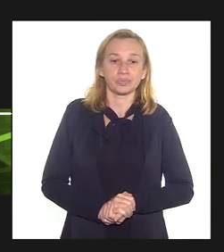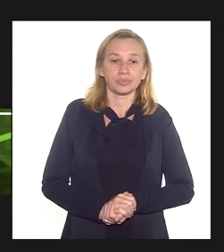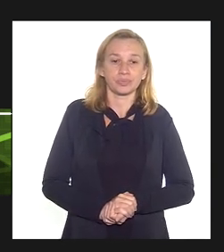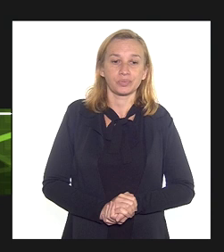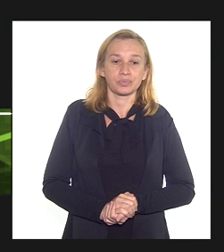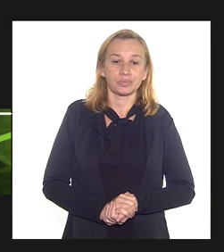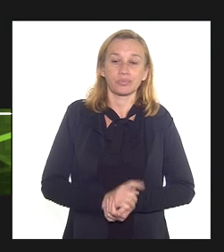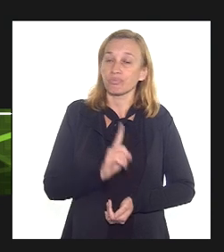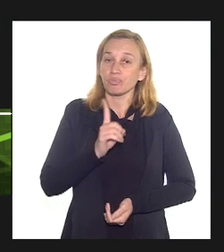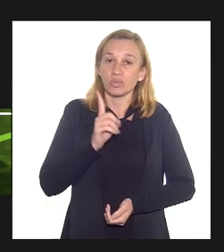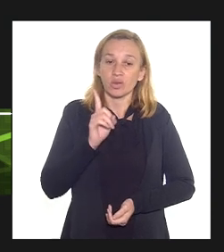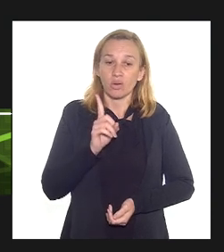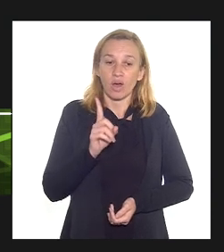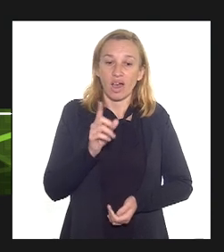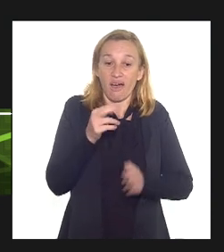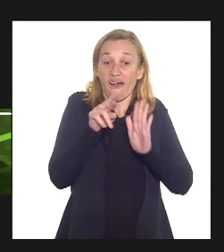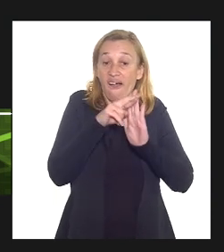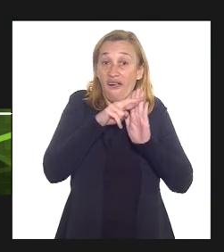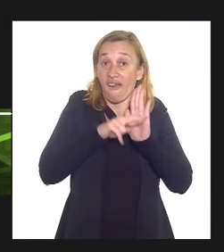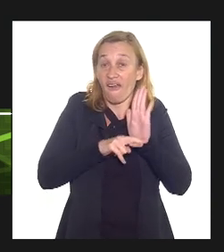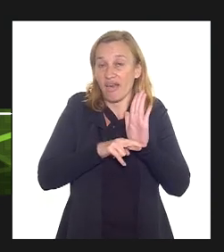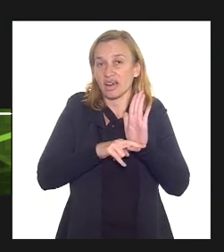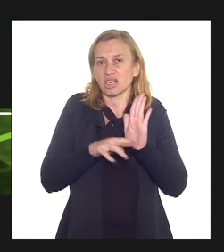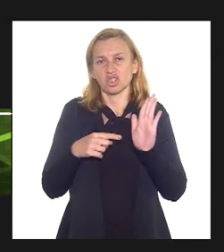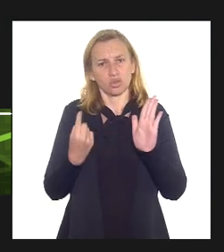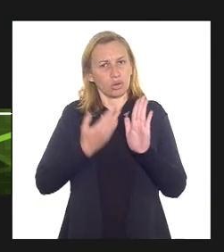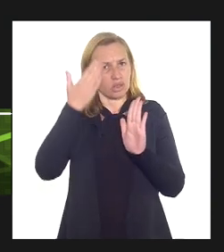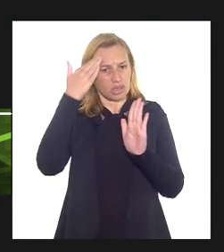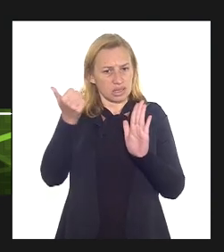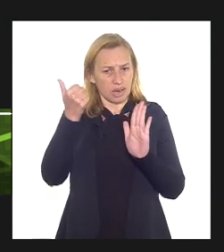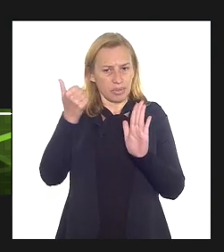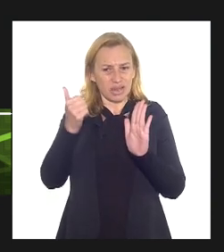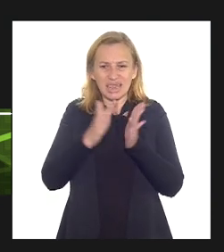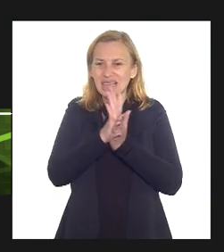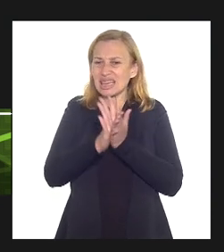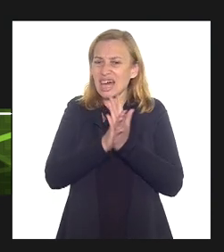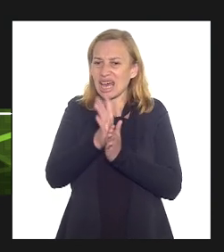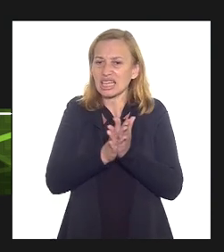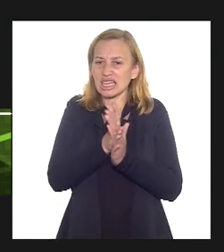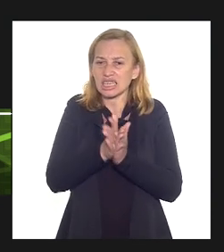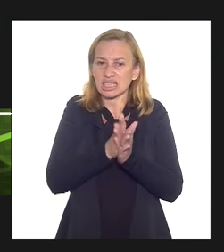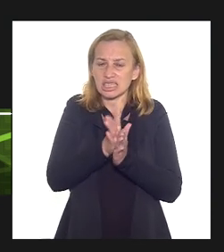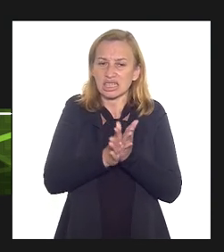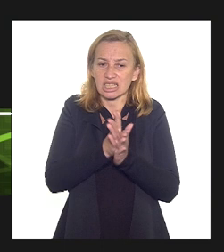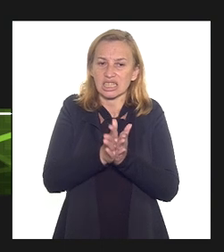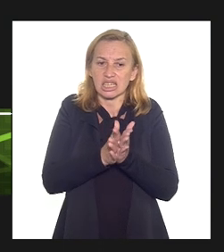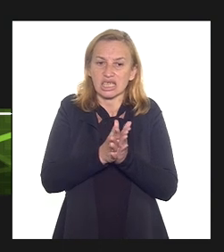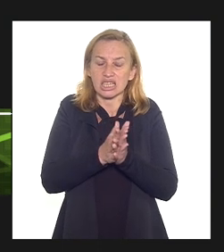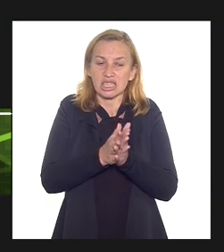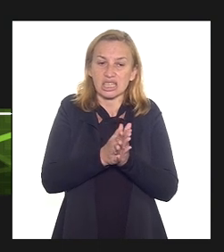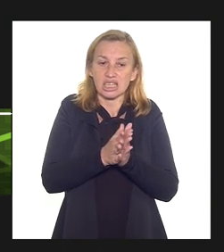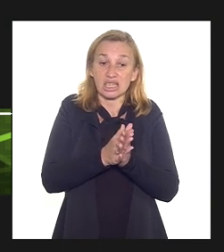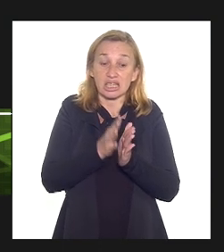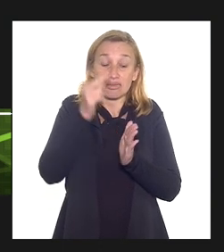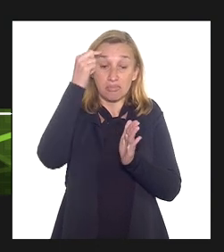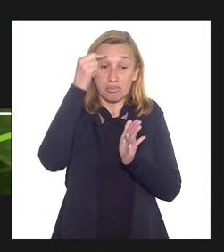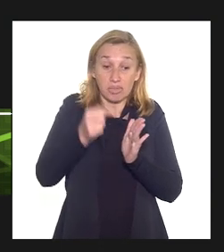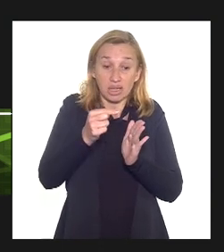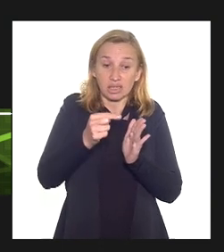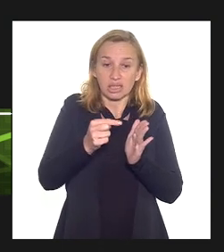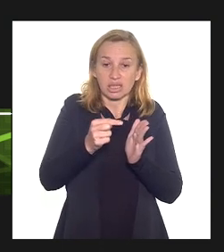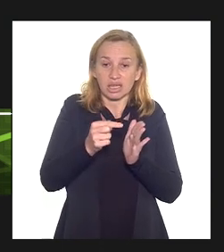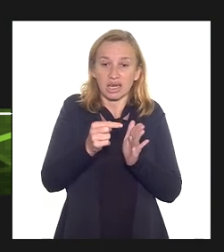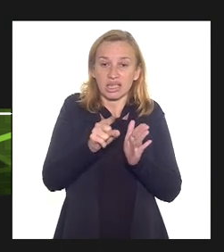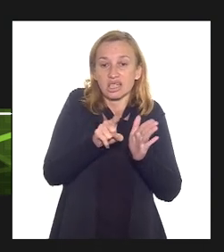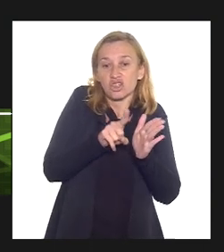não há na regra até onde nós sabemos nada que determine hoje esta compensação